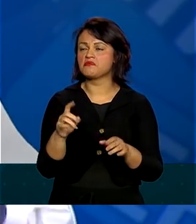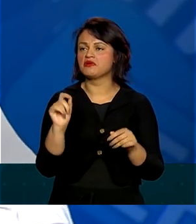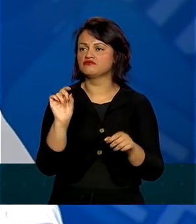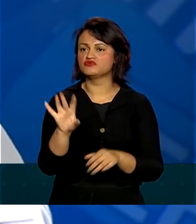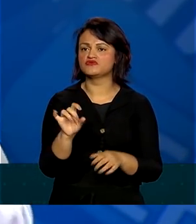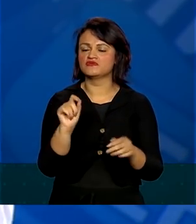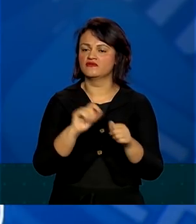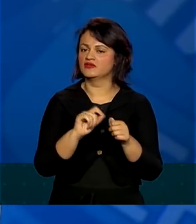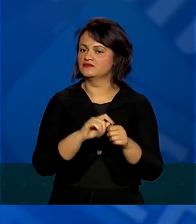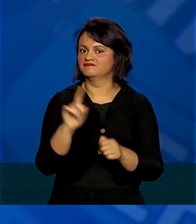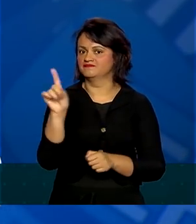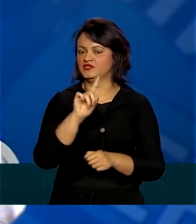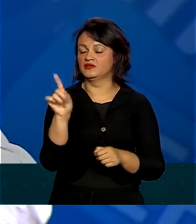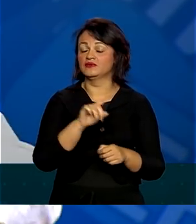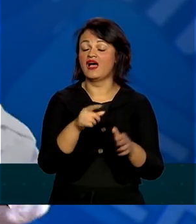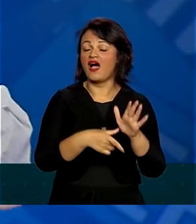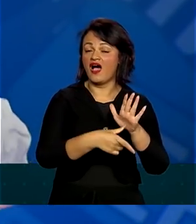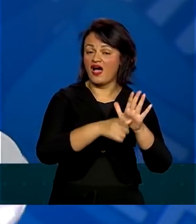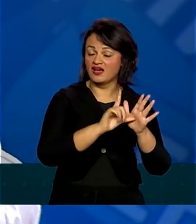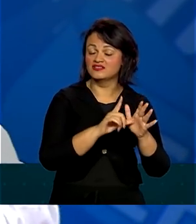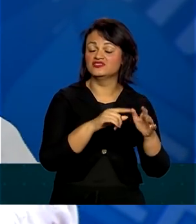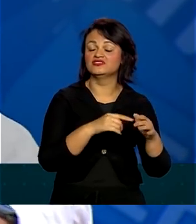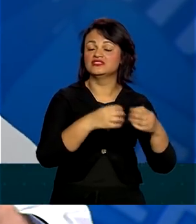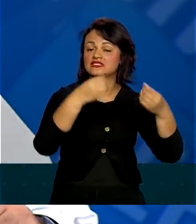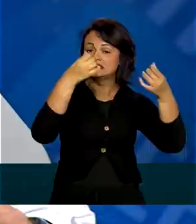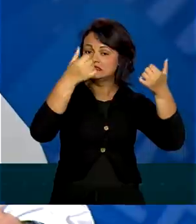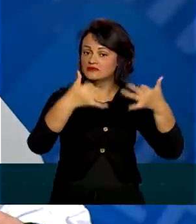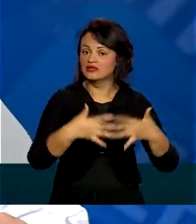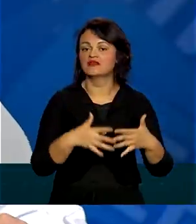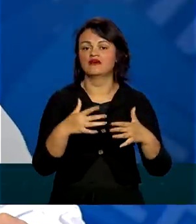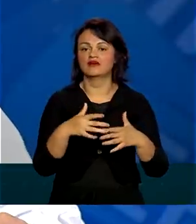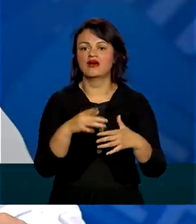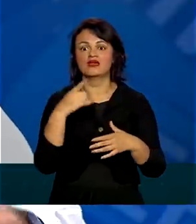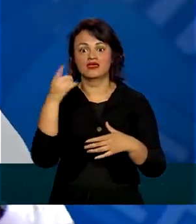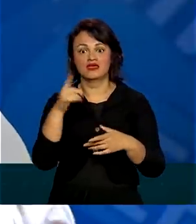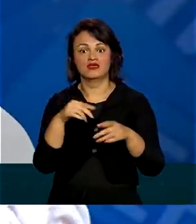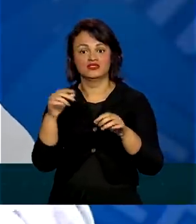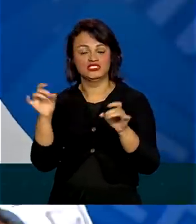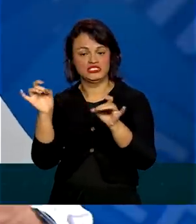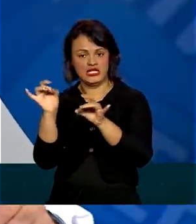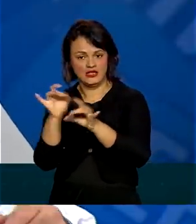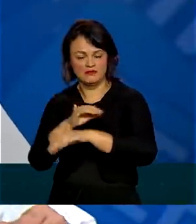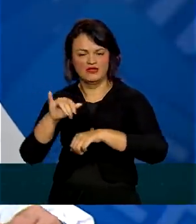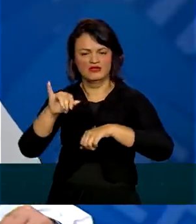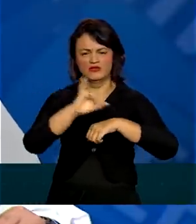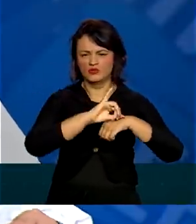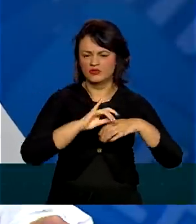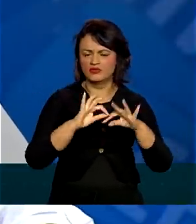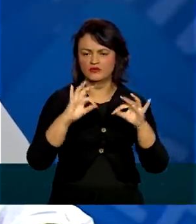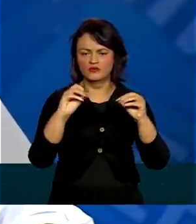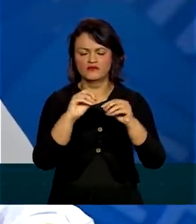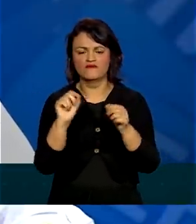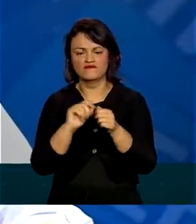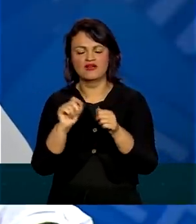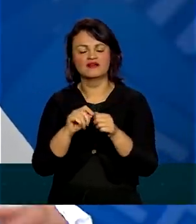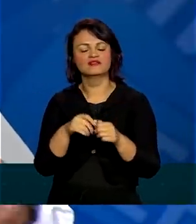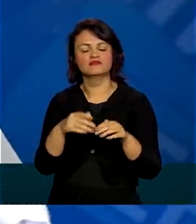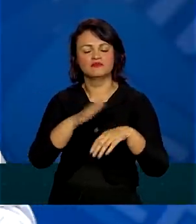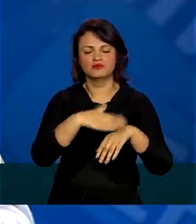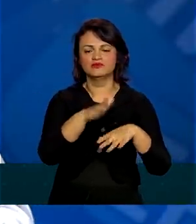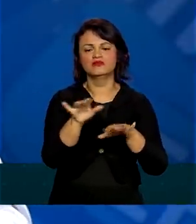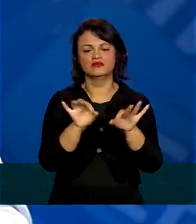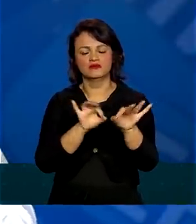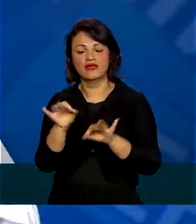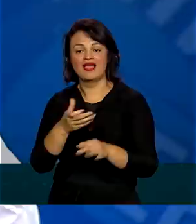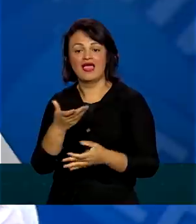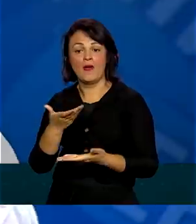A gente monta e entrega a chave e eles têm que colocar as pessoas, o pessoal, os equipamentos, enfim. É uma parceria